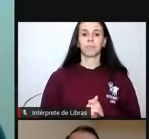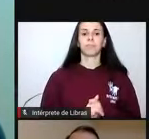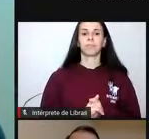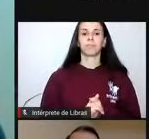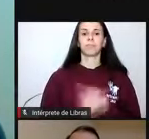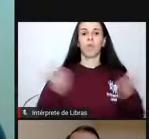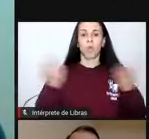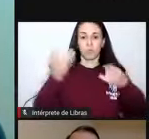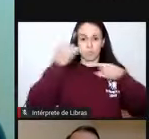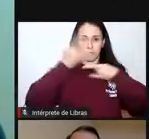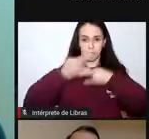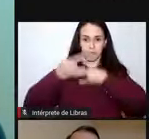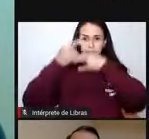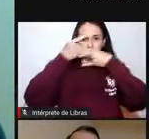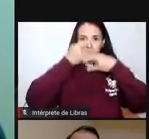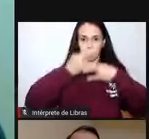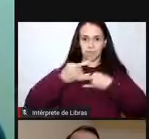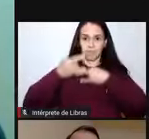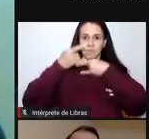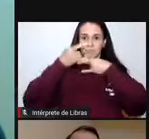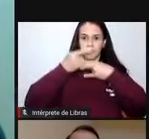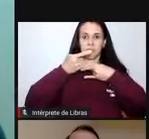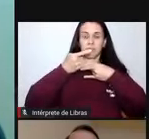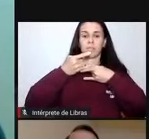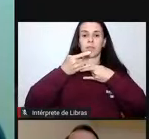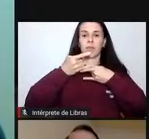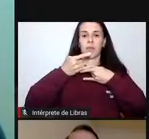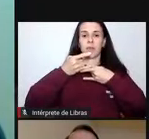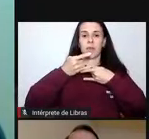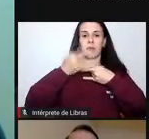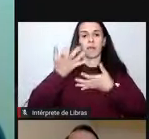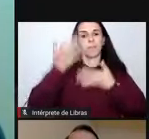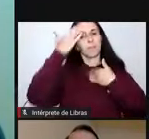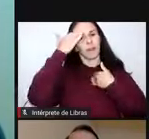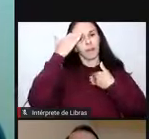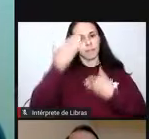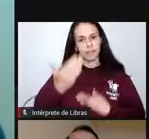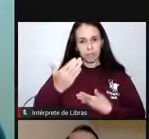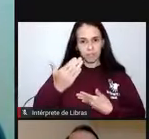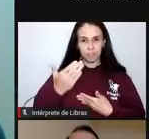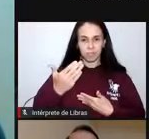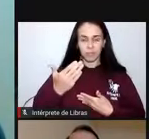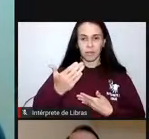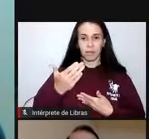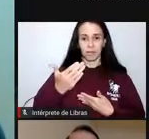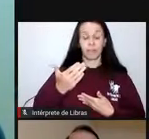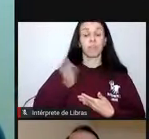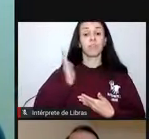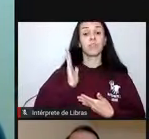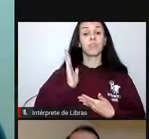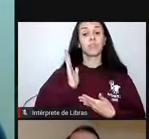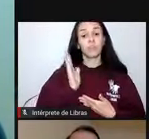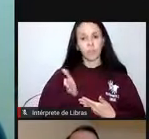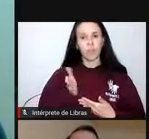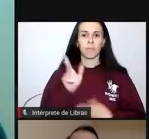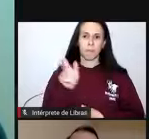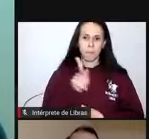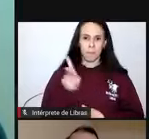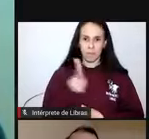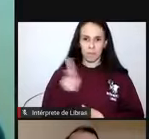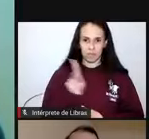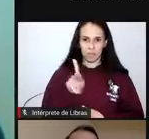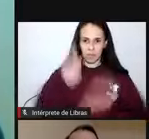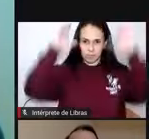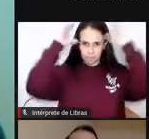live, agradecidamente, já antecipadamente, agradecemos ao professor Paulo